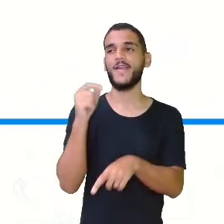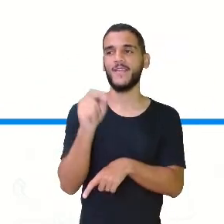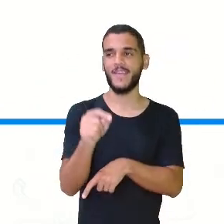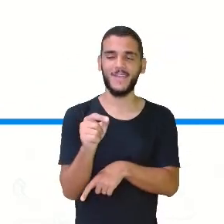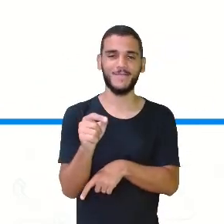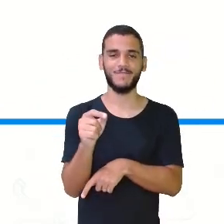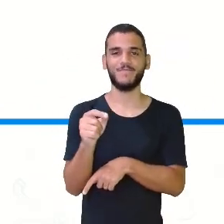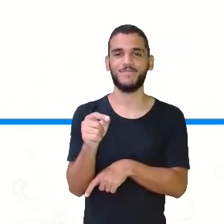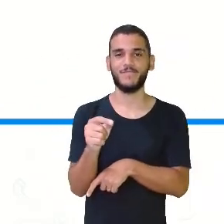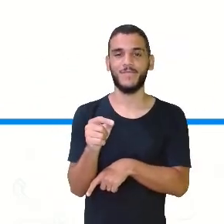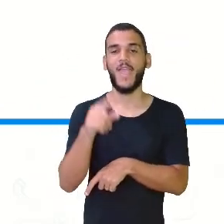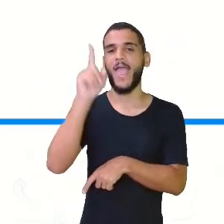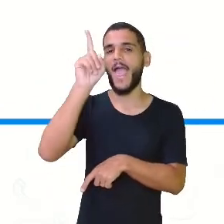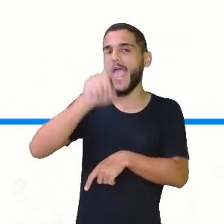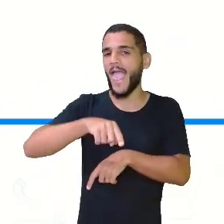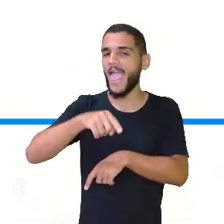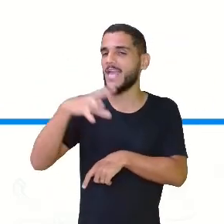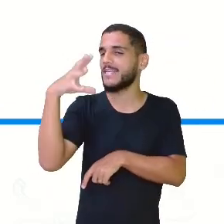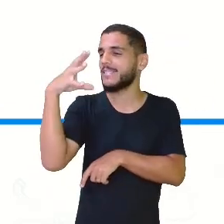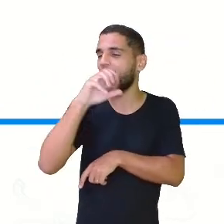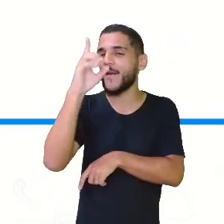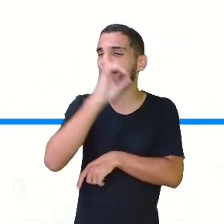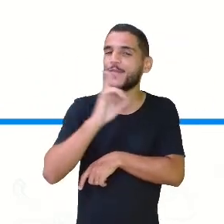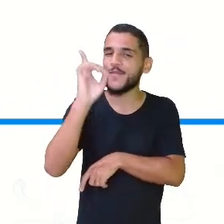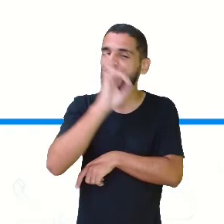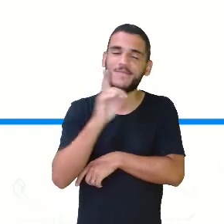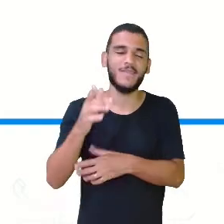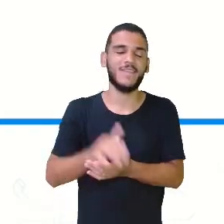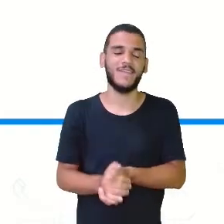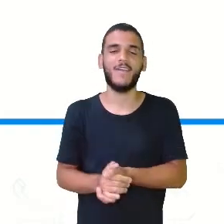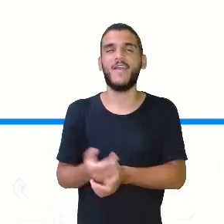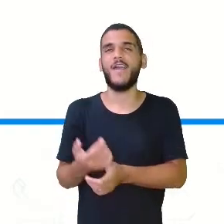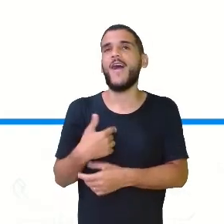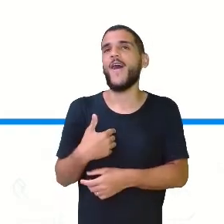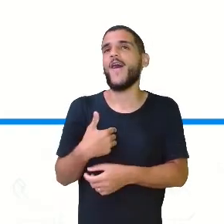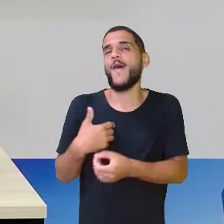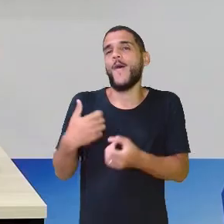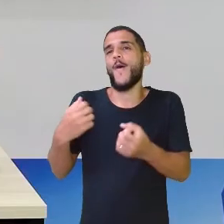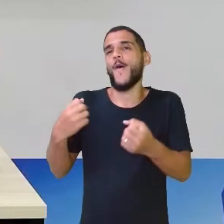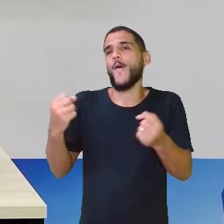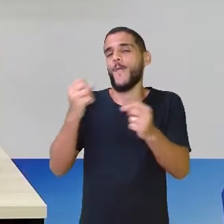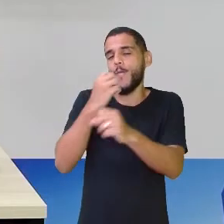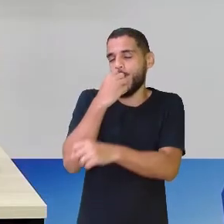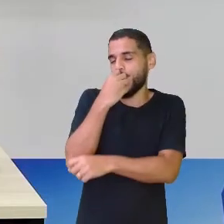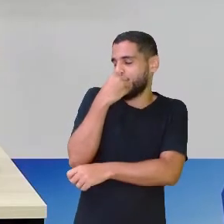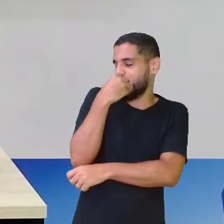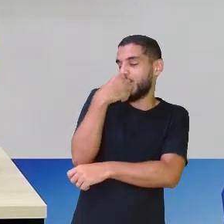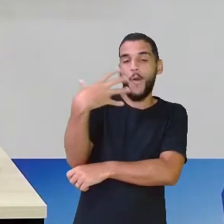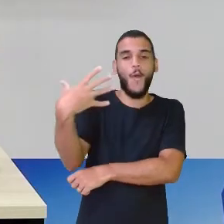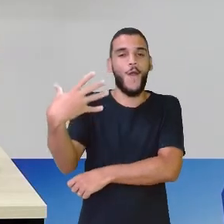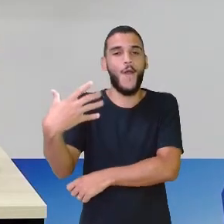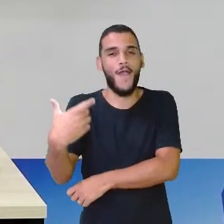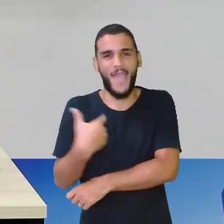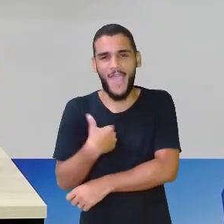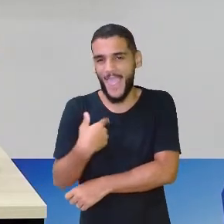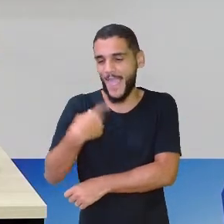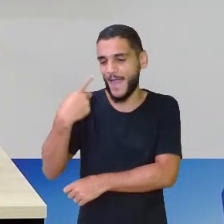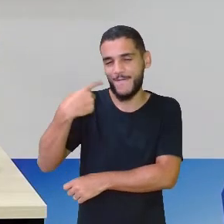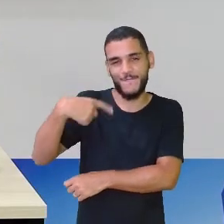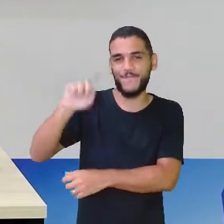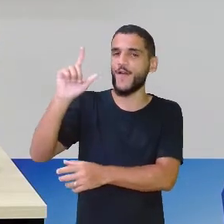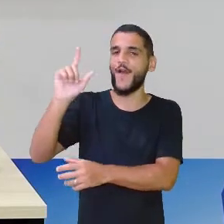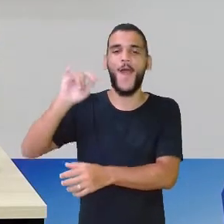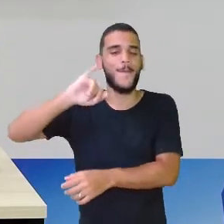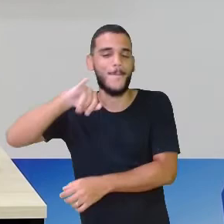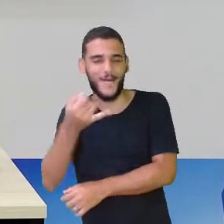o quê? Fim de semana e ela está dizendo, oba, minha gente, eu gosto também, sou